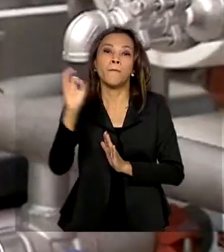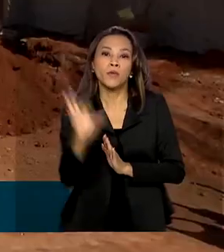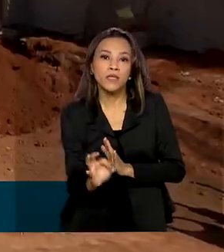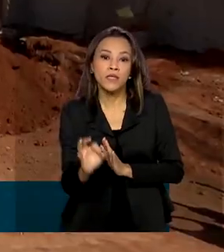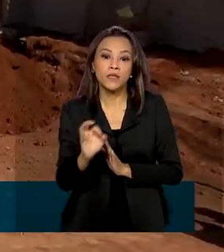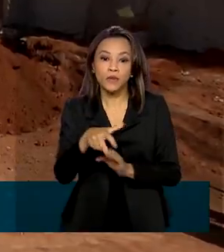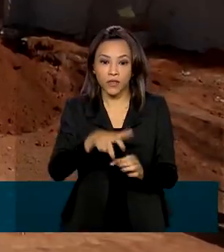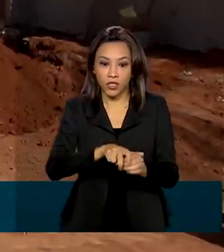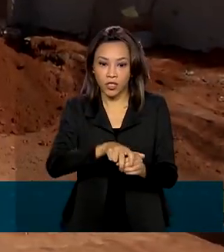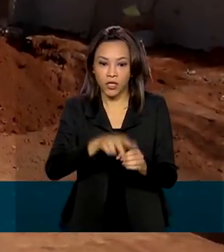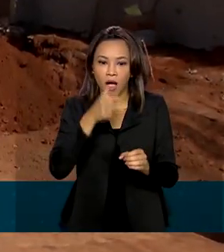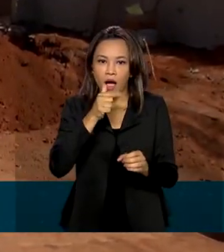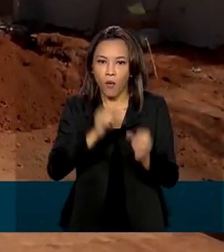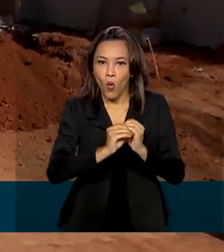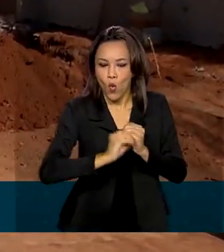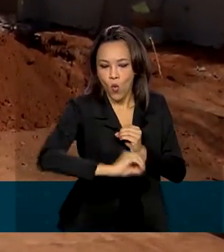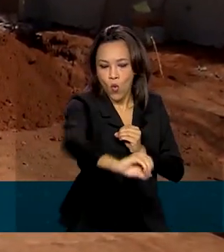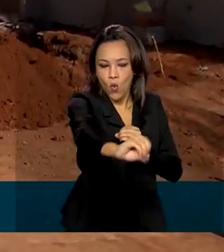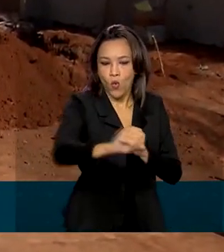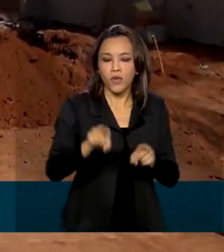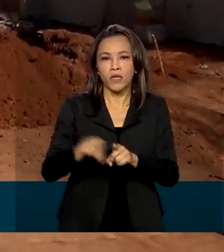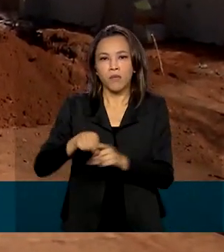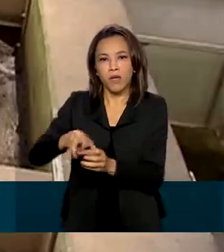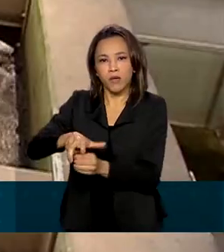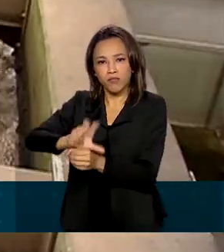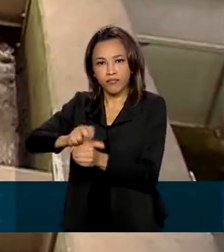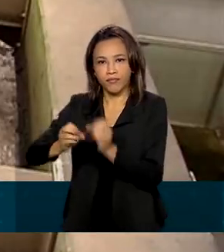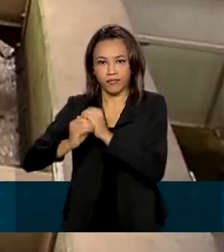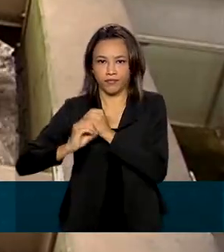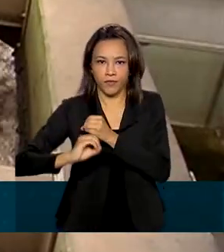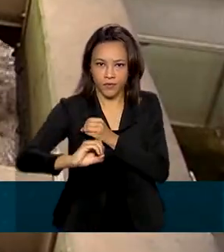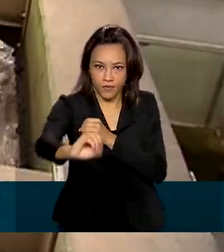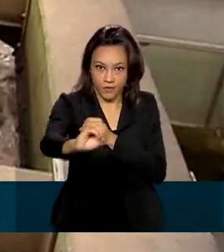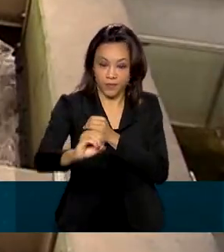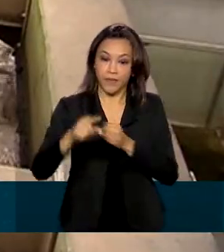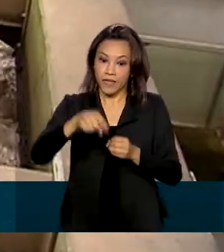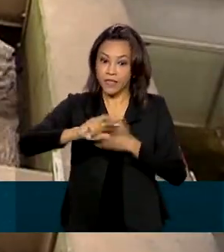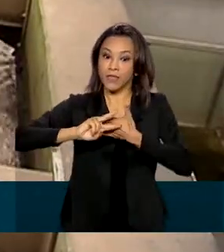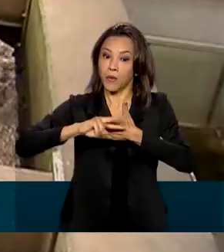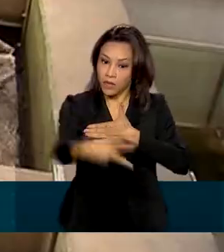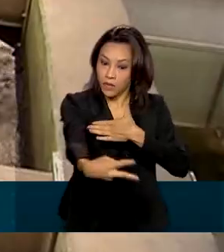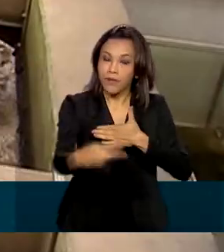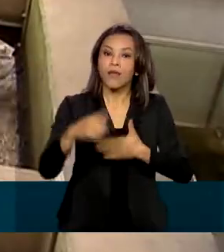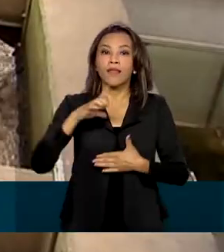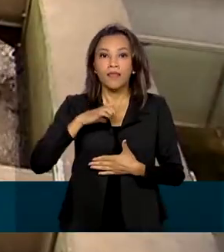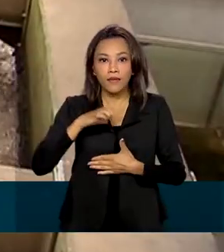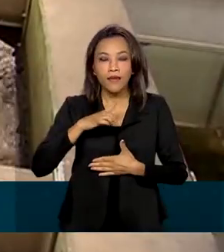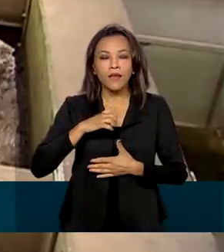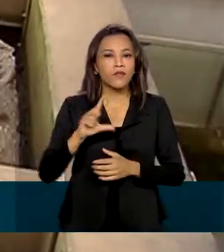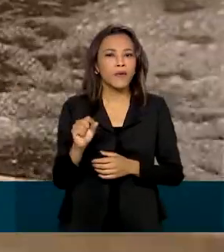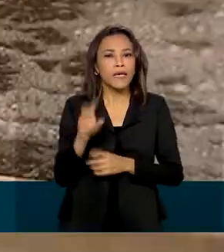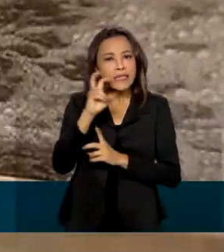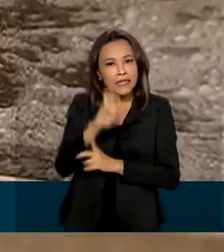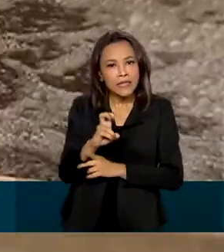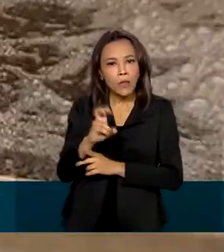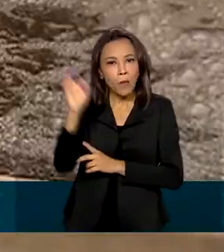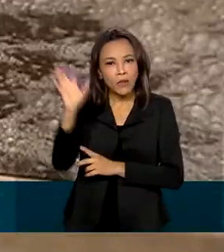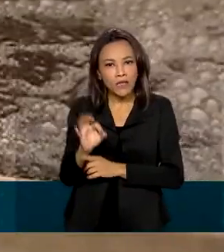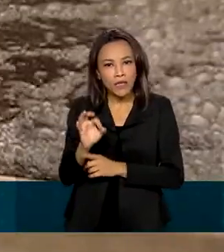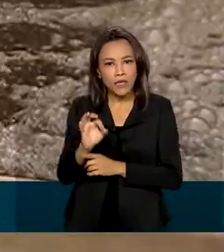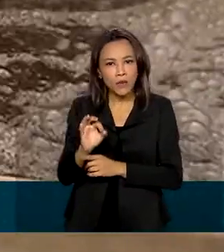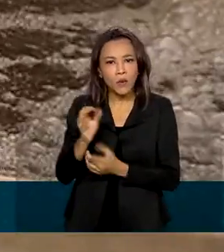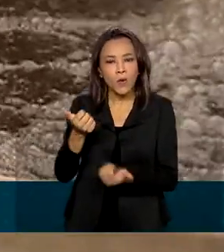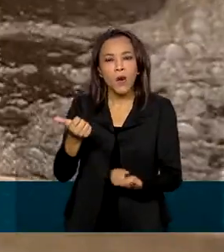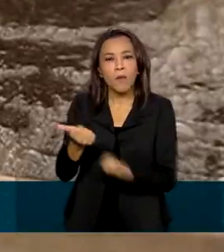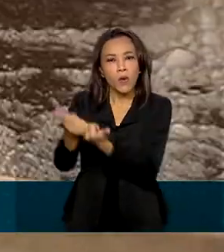cidades e de 8% de redes de esgoto. Consequentemente, houve um incremento de 5% no tratamento